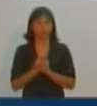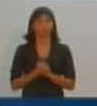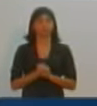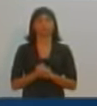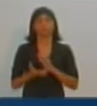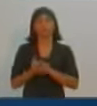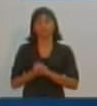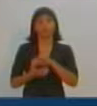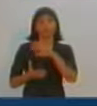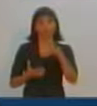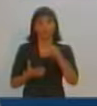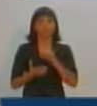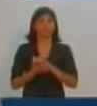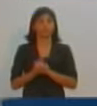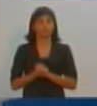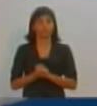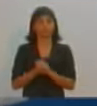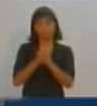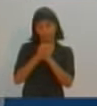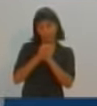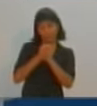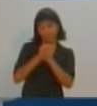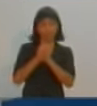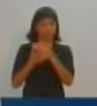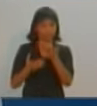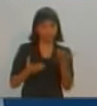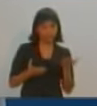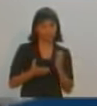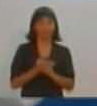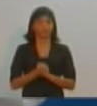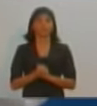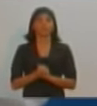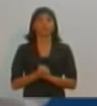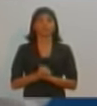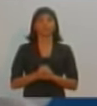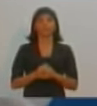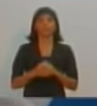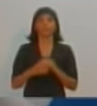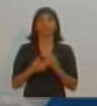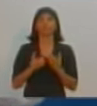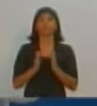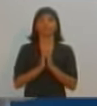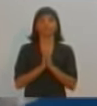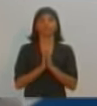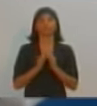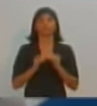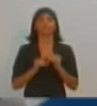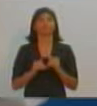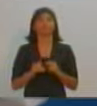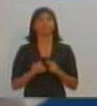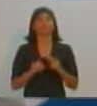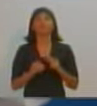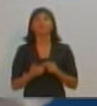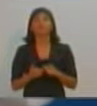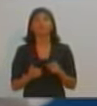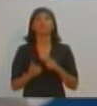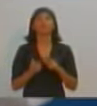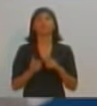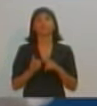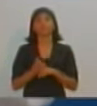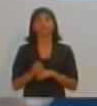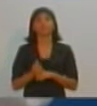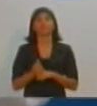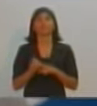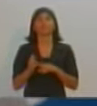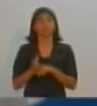SBT essa oportunidade, quero cumprimentar todos os candidatos e saudar vocês que estão nos ouvindo. Sobre a pergunta, ela é extremamente